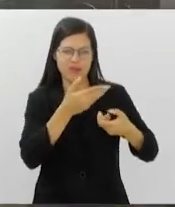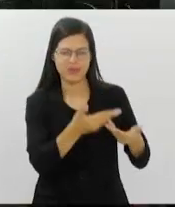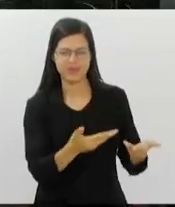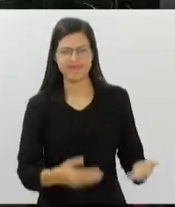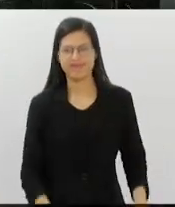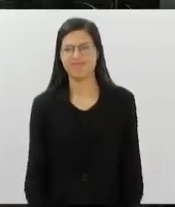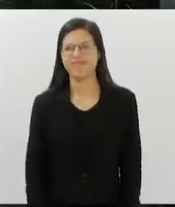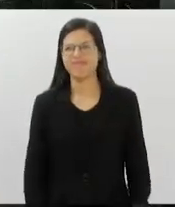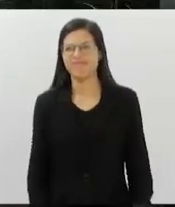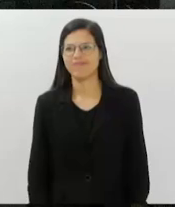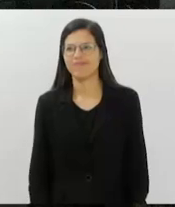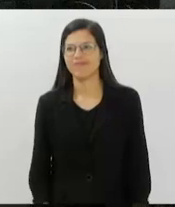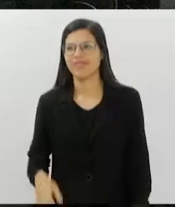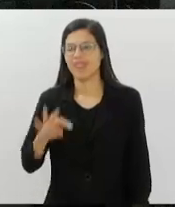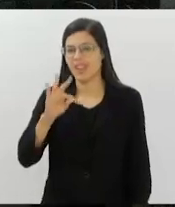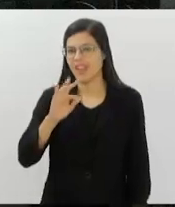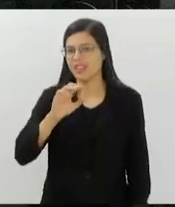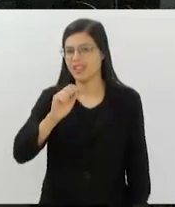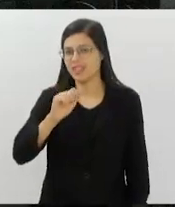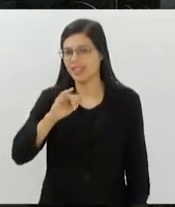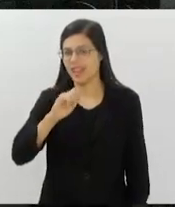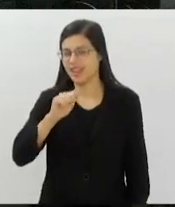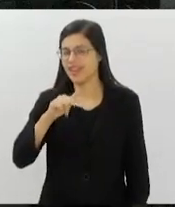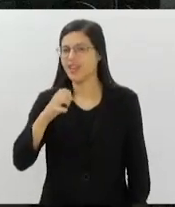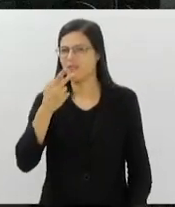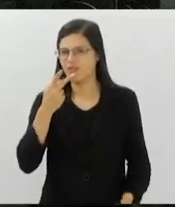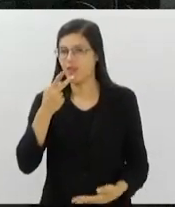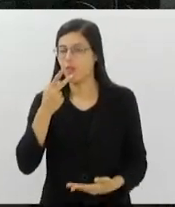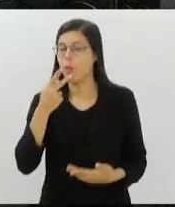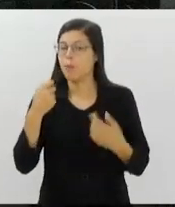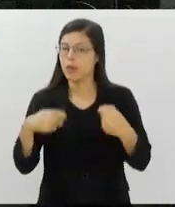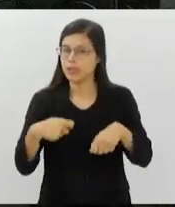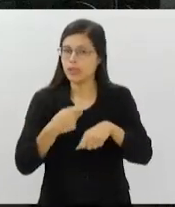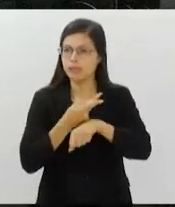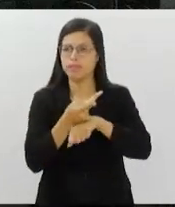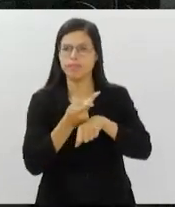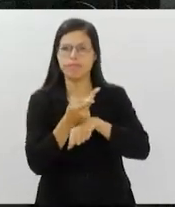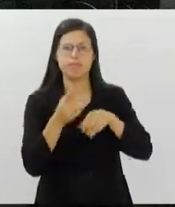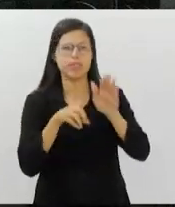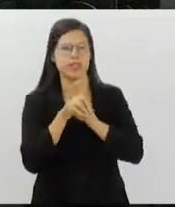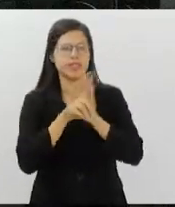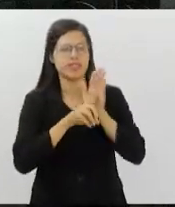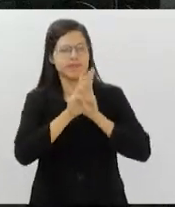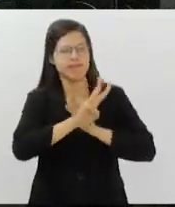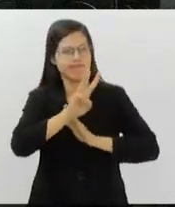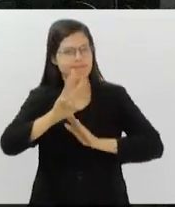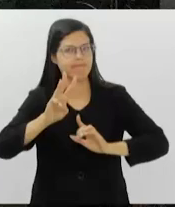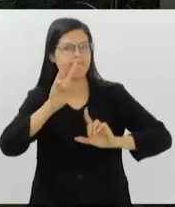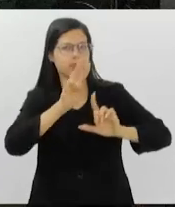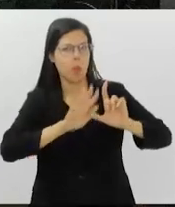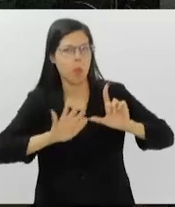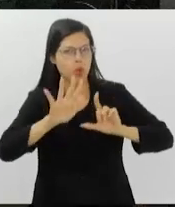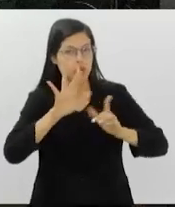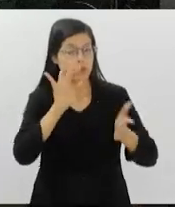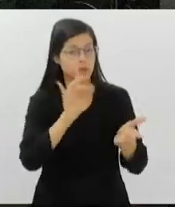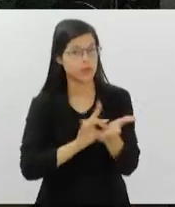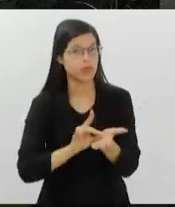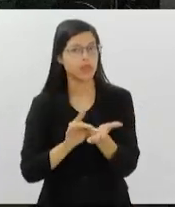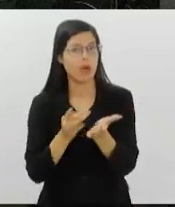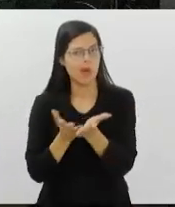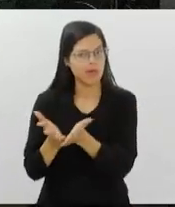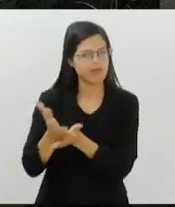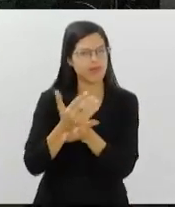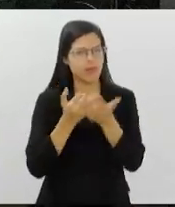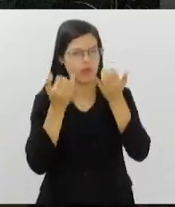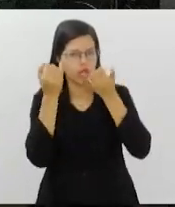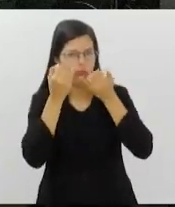Saí, Darcilia, como bem disse a Tayane, tem que procurar os sites, os portais oficiais para colher as informações corretas e não